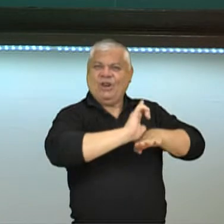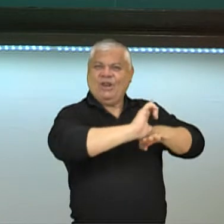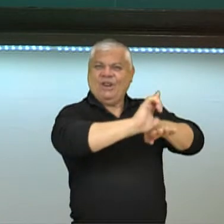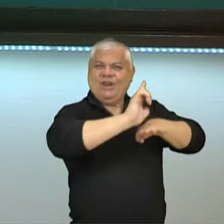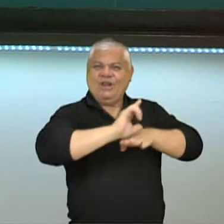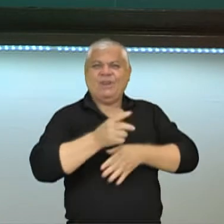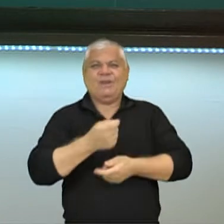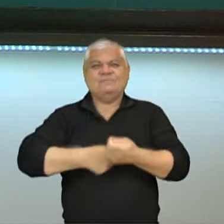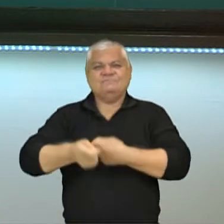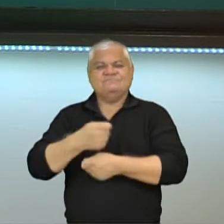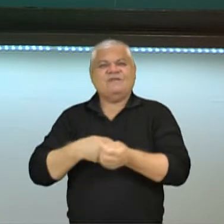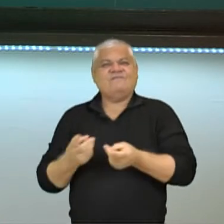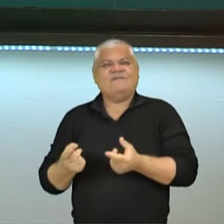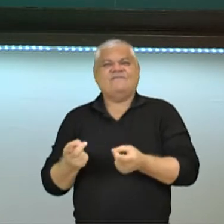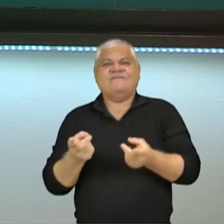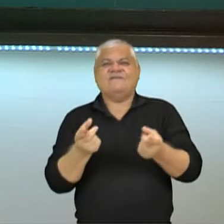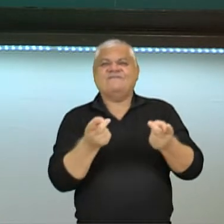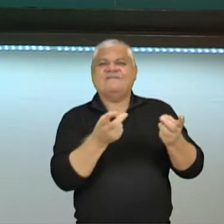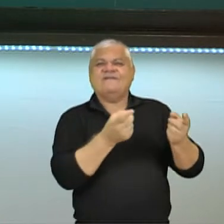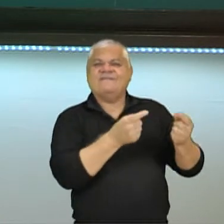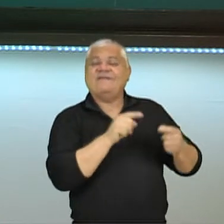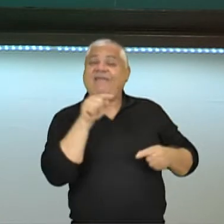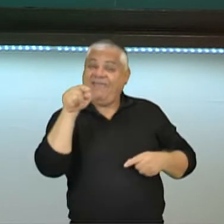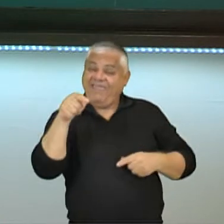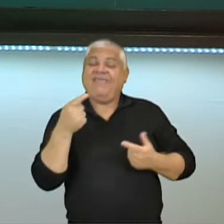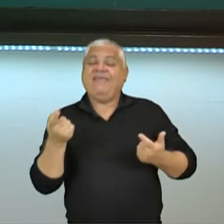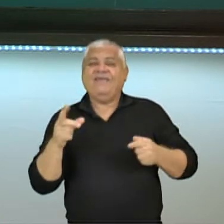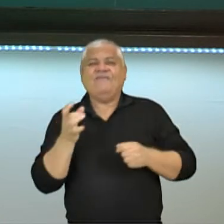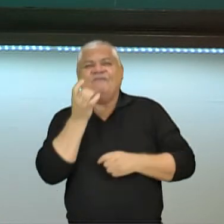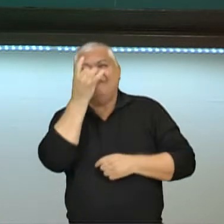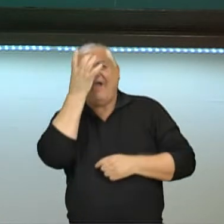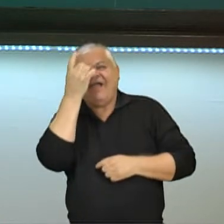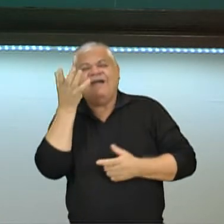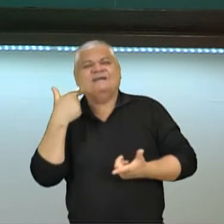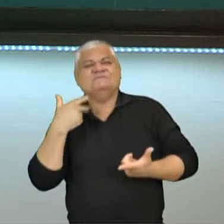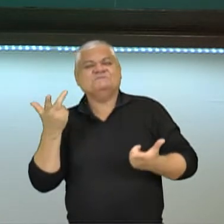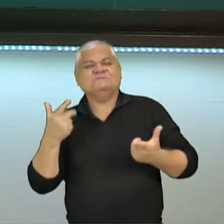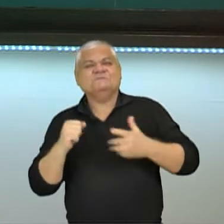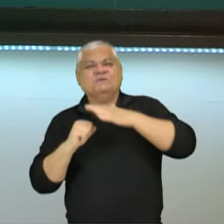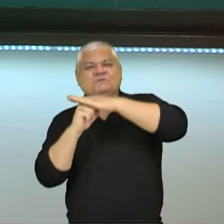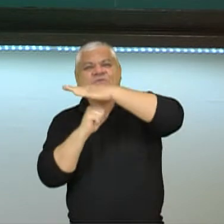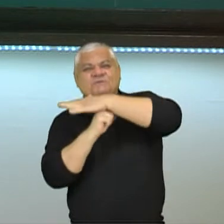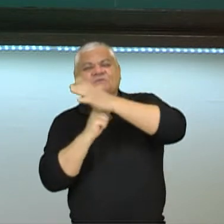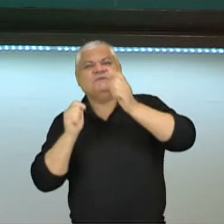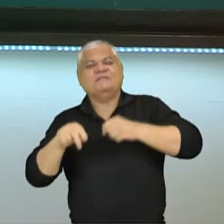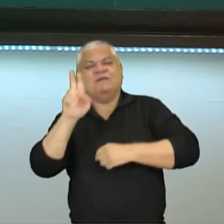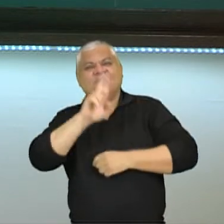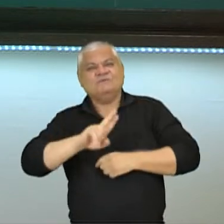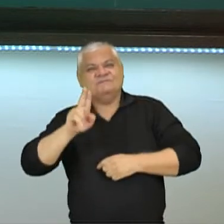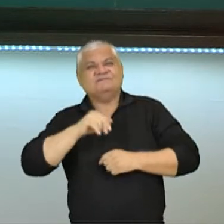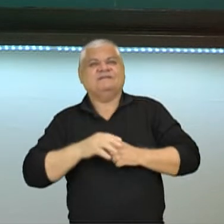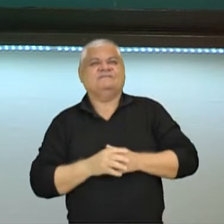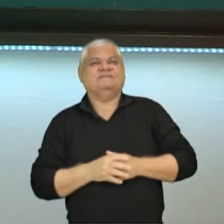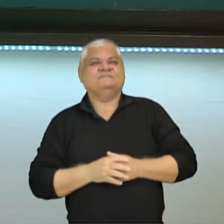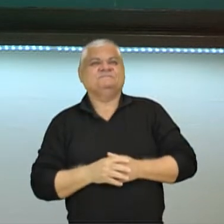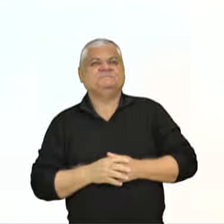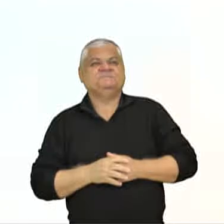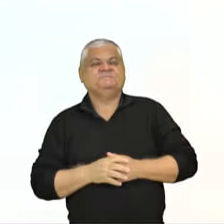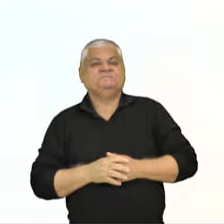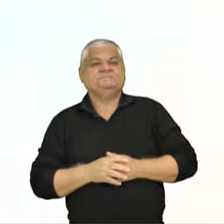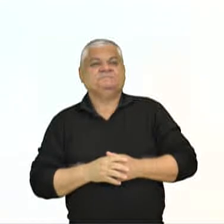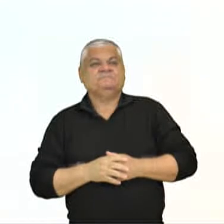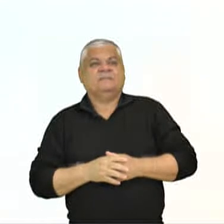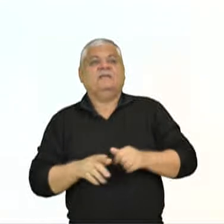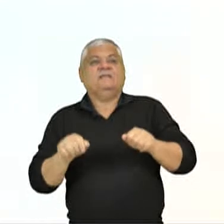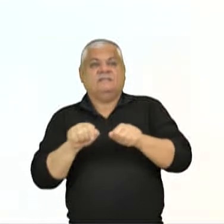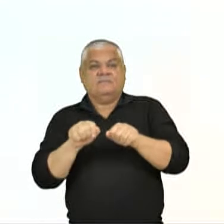públicos, tribunais, qualquer coisa que era necessário, um prédio muito fácil de se estruturar, era utilizado a basílica. E nós